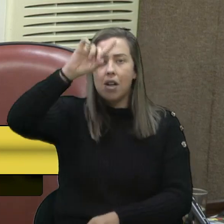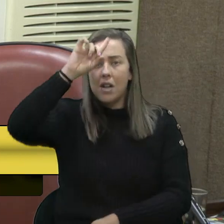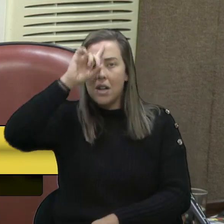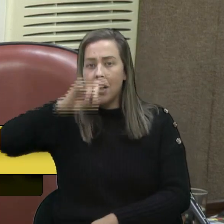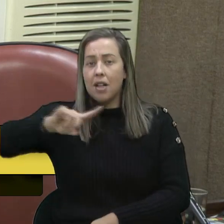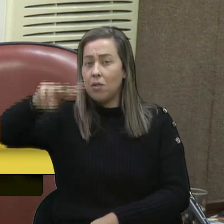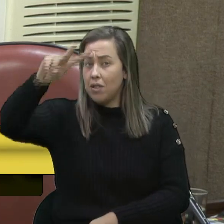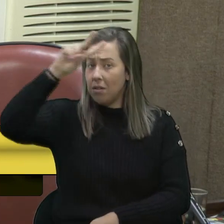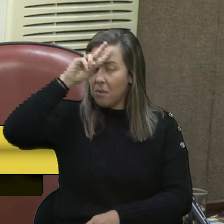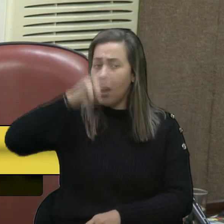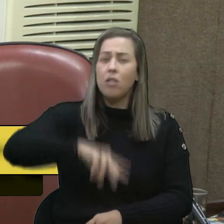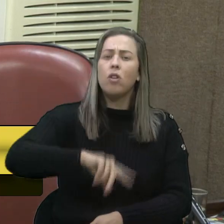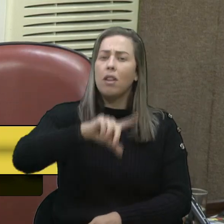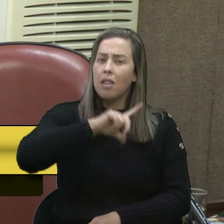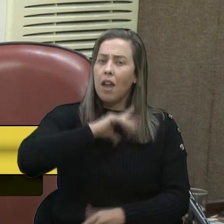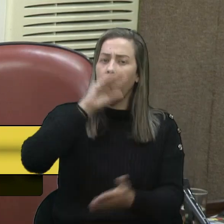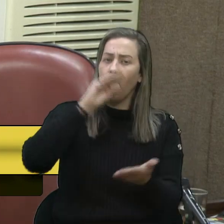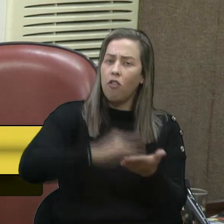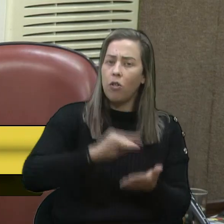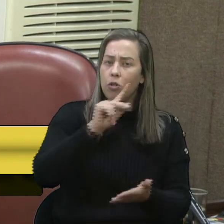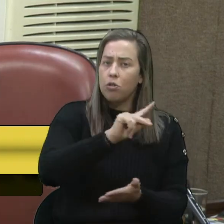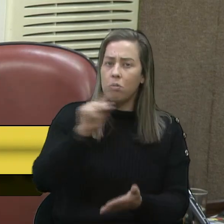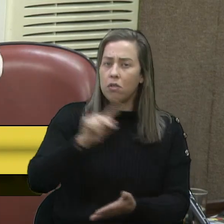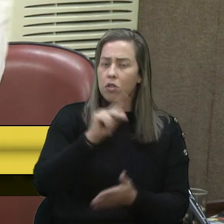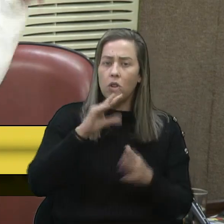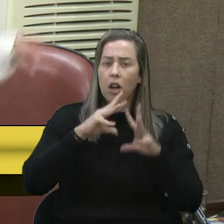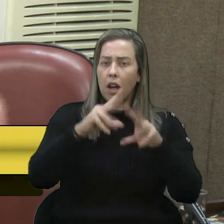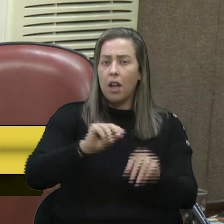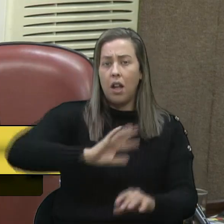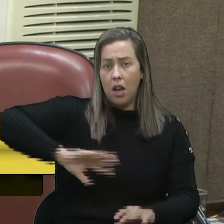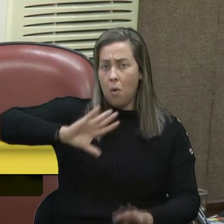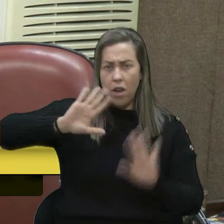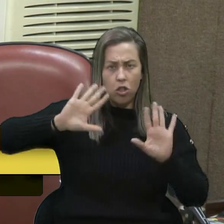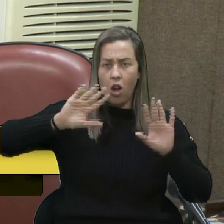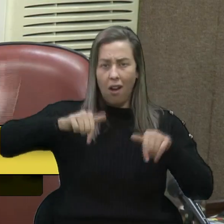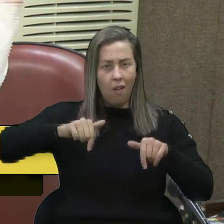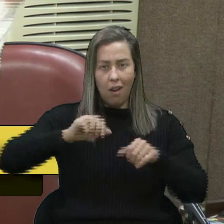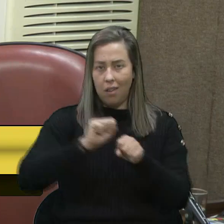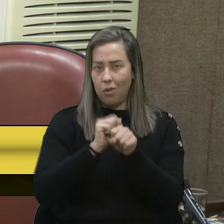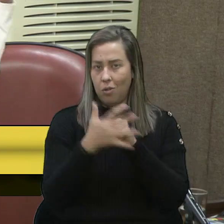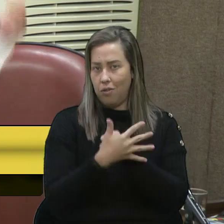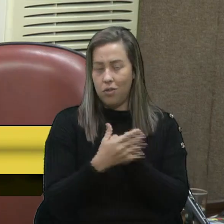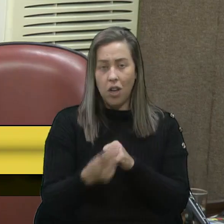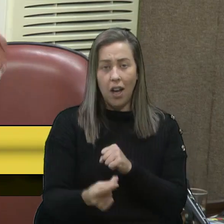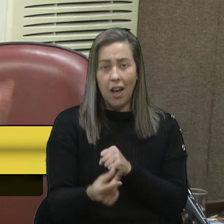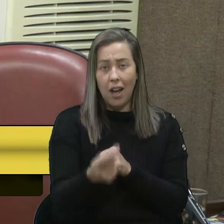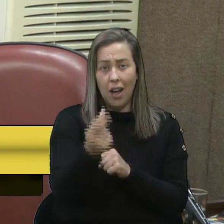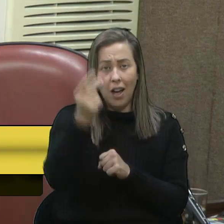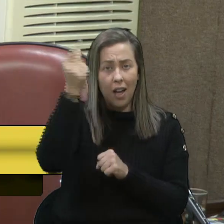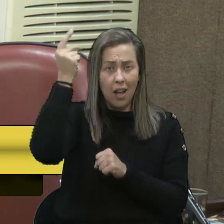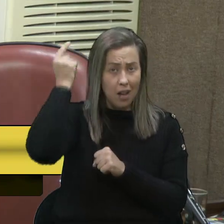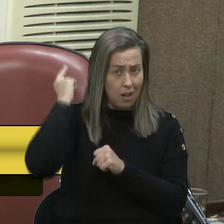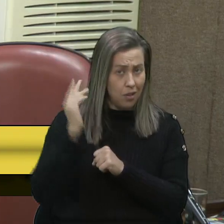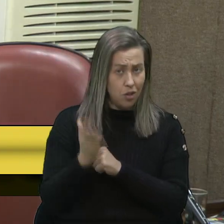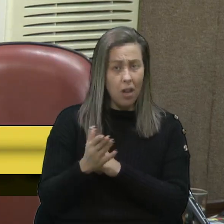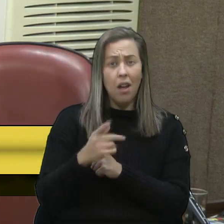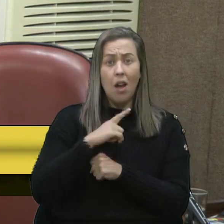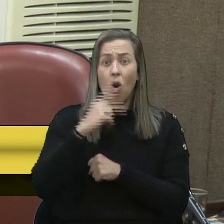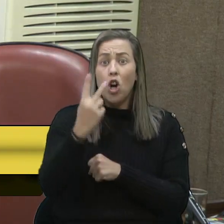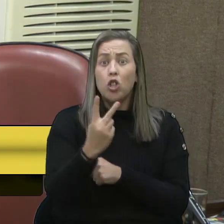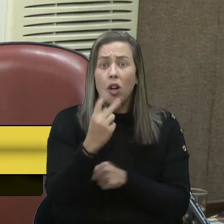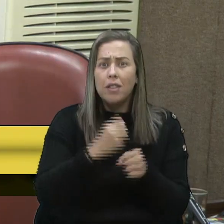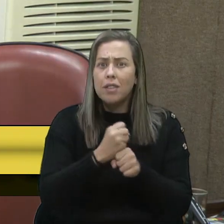médio. Existe a falta de professores e não é algo agora da pandemia. É algo de muito tempo. Eu passei dois